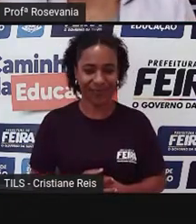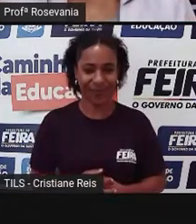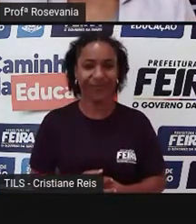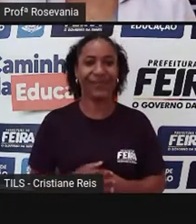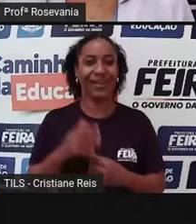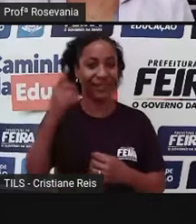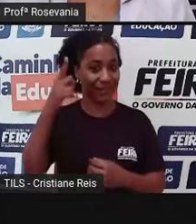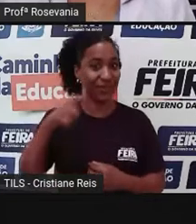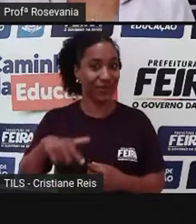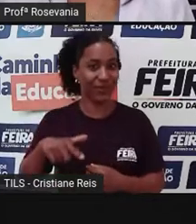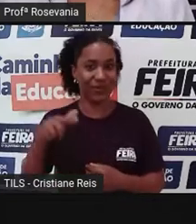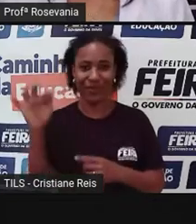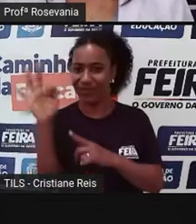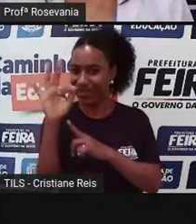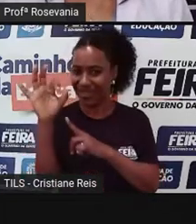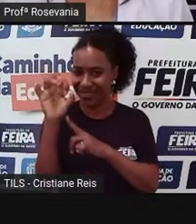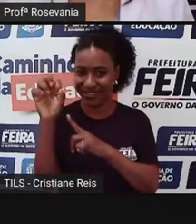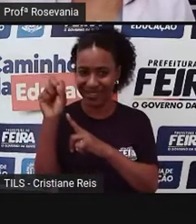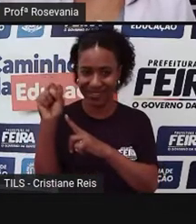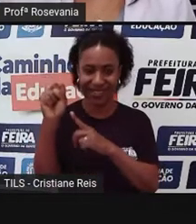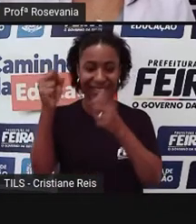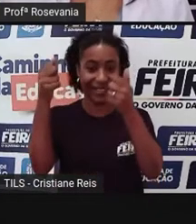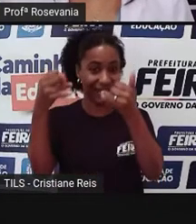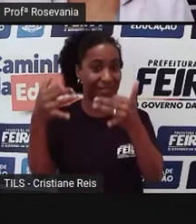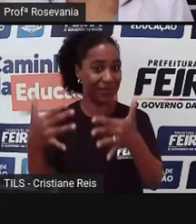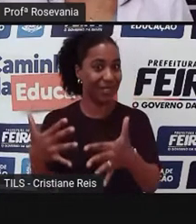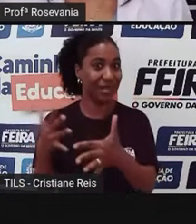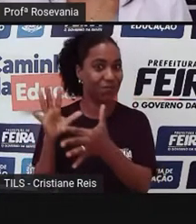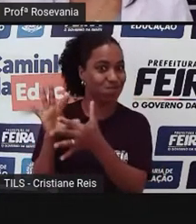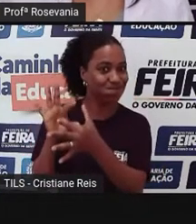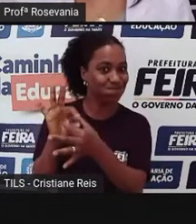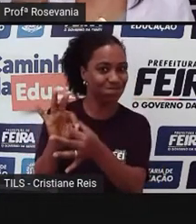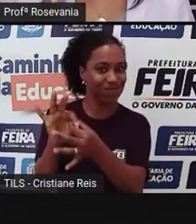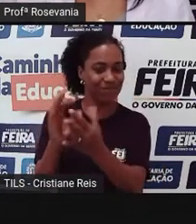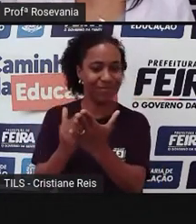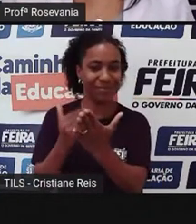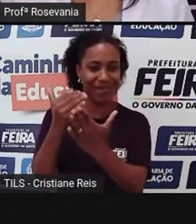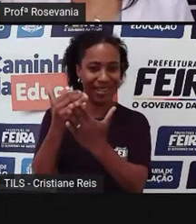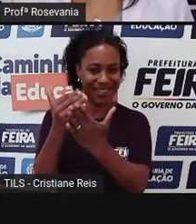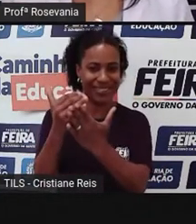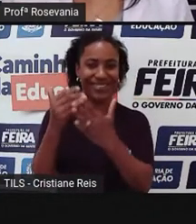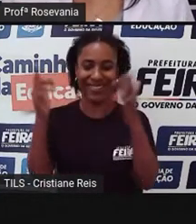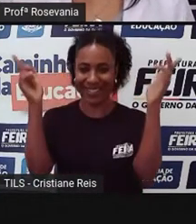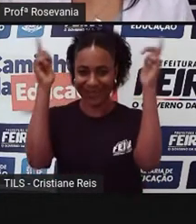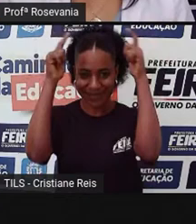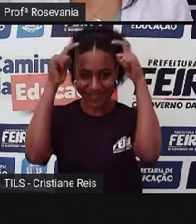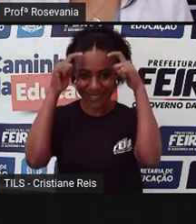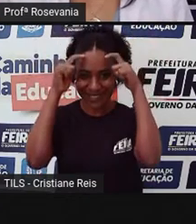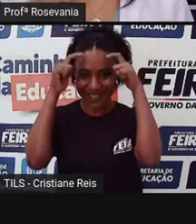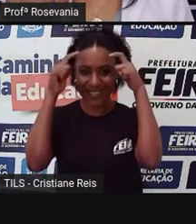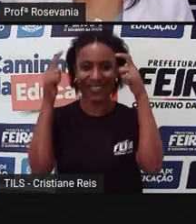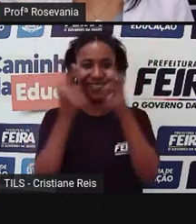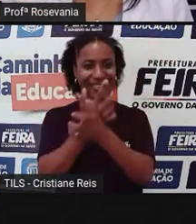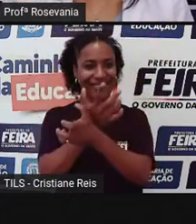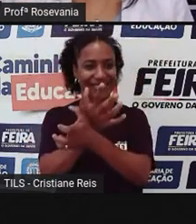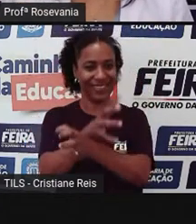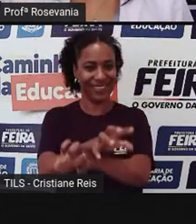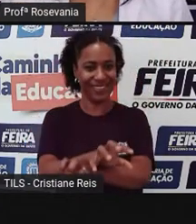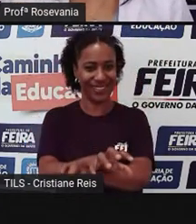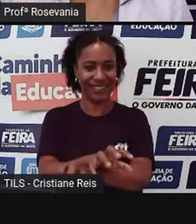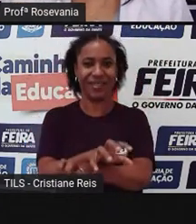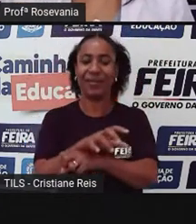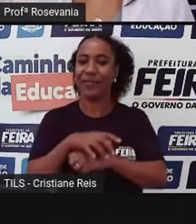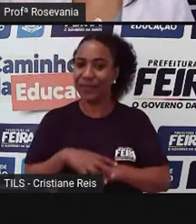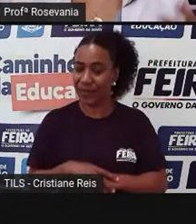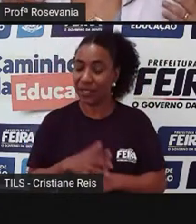nossa cidade, vamos estar falando sobre Feira de Santana, Princesa do Sertão, e como vocês sabem, esse tema já foi o tema, né? Da aula